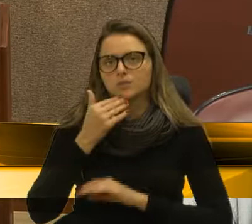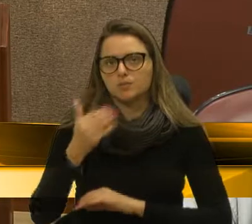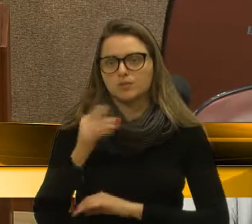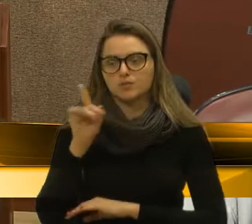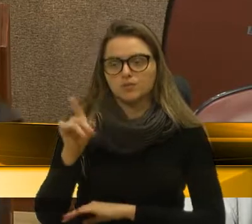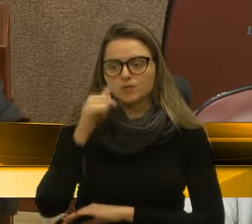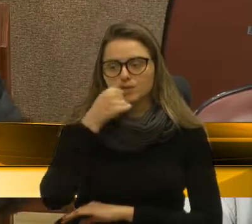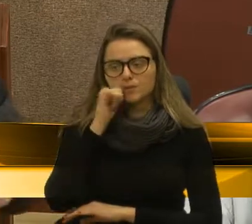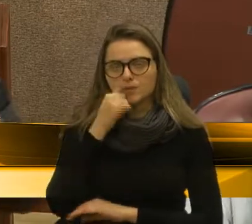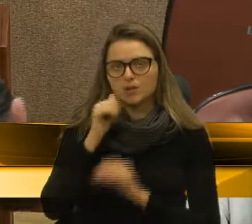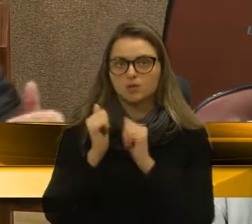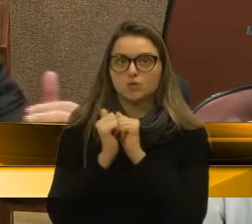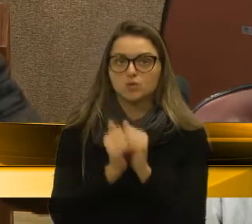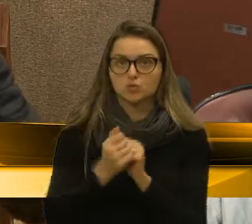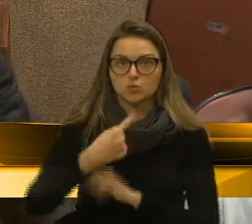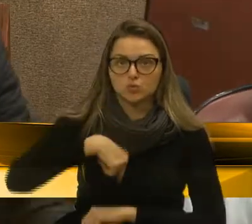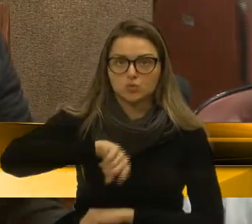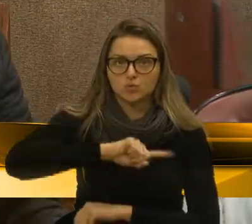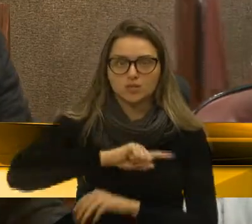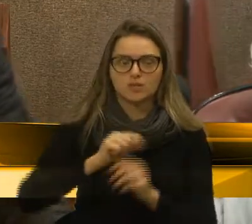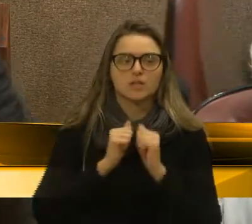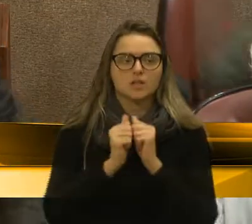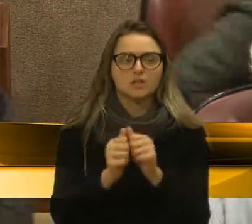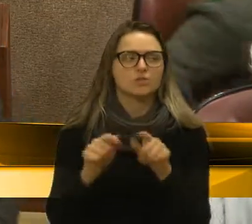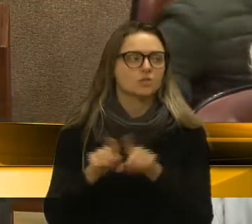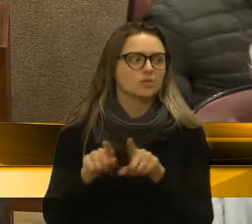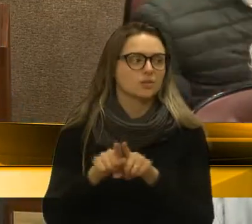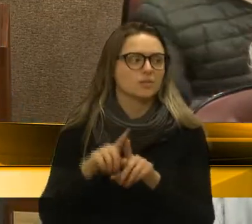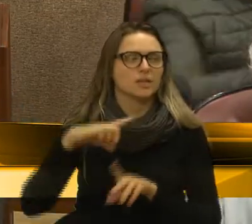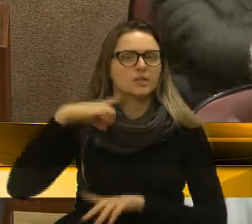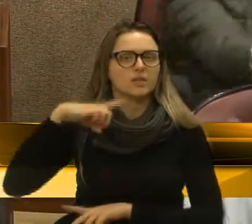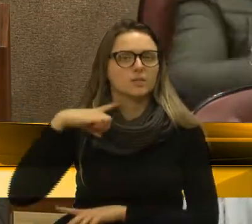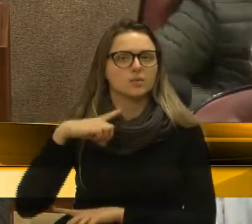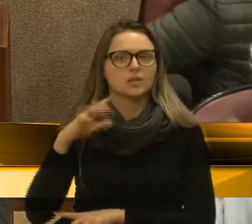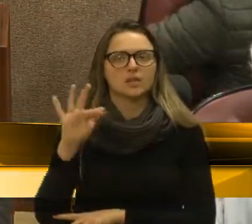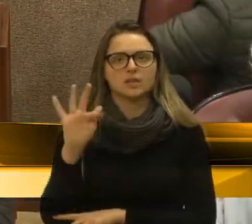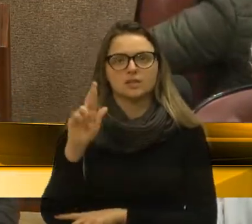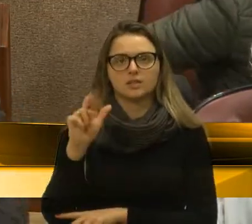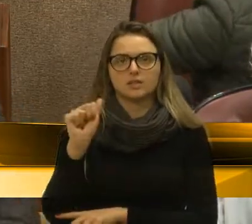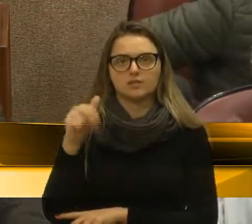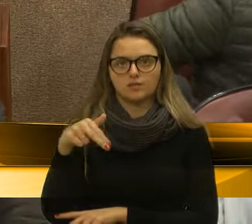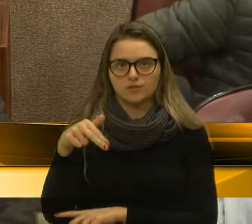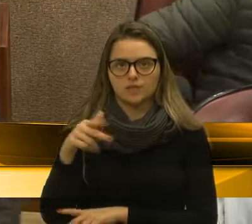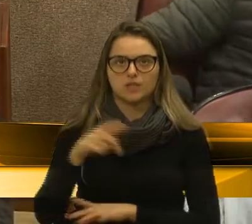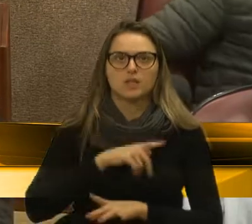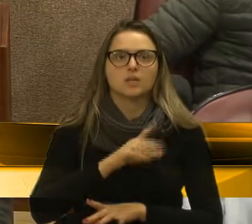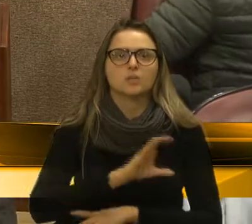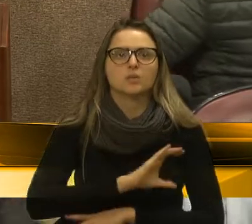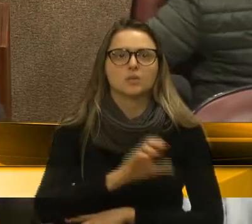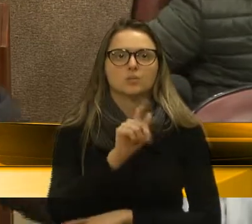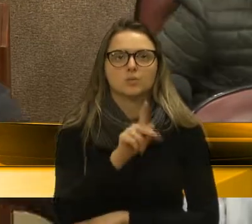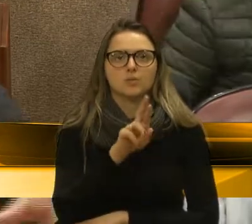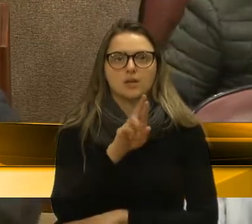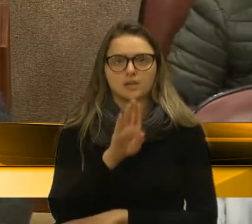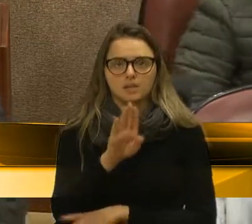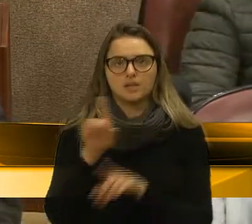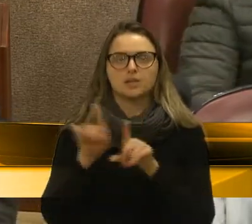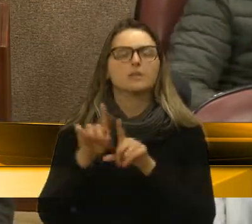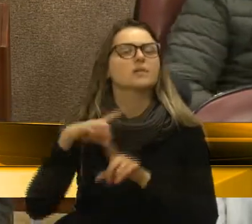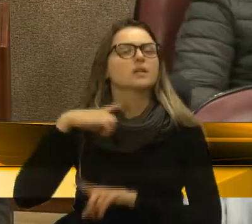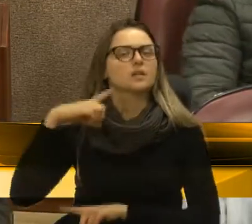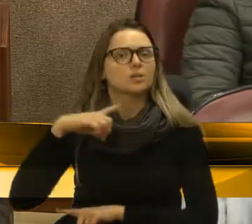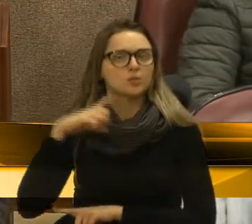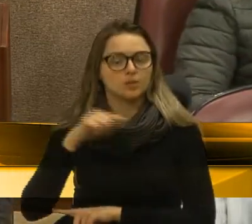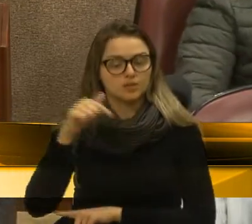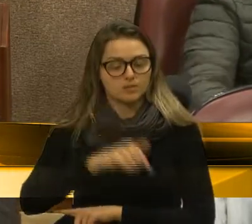juntamente, nós estaremos mobilizando a deputada França Somense, pelo Partido Republicano Brasileiro, como os deputados aqui de